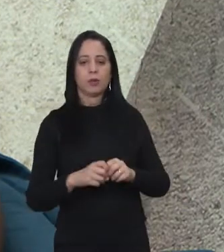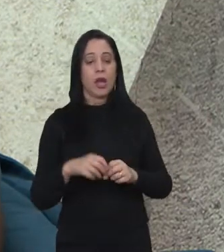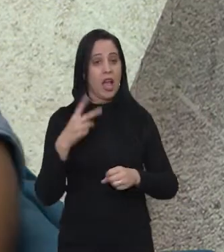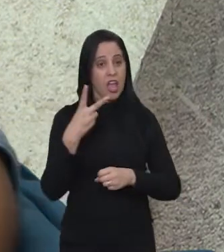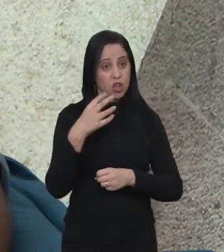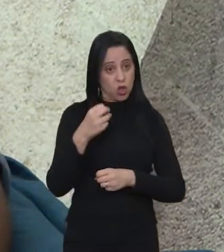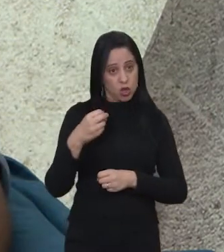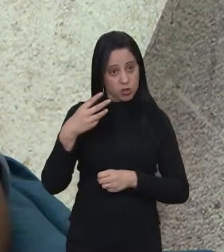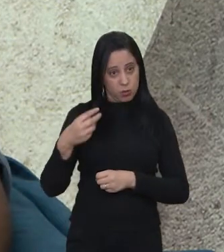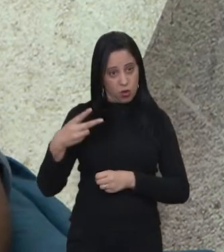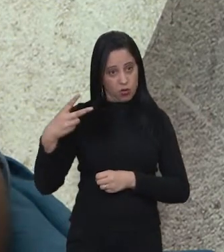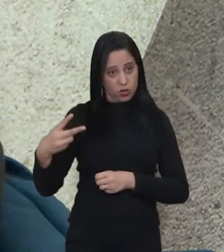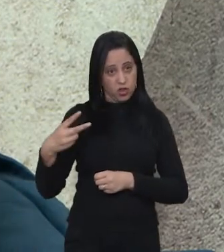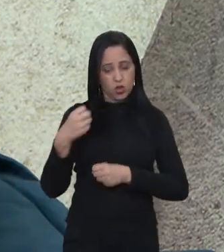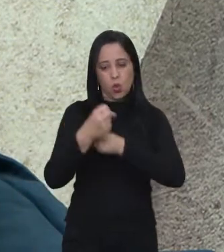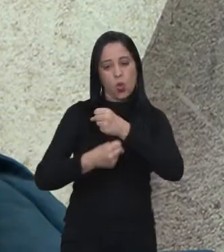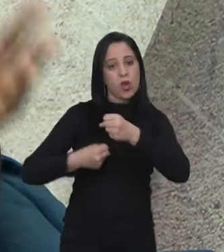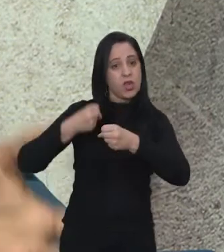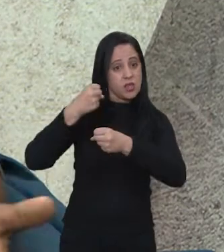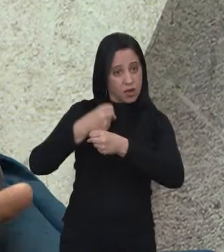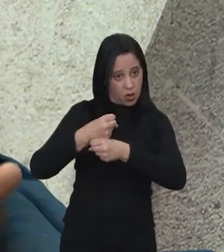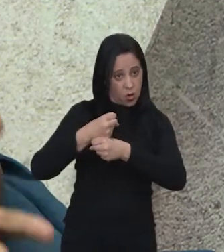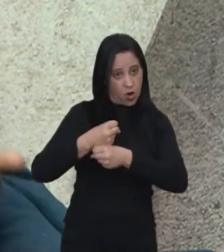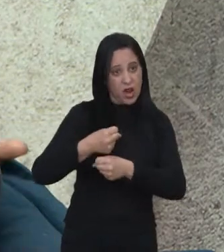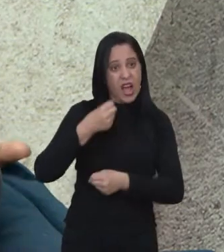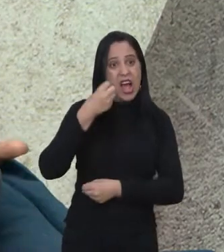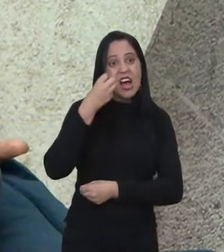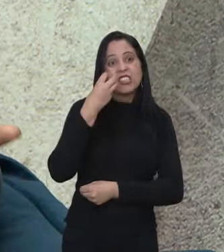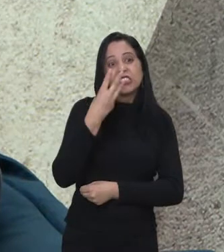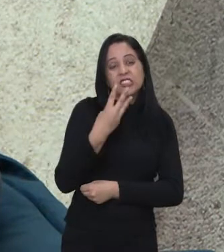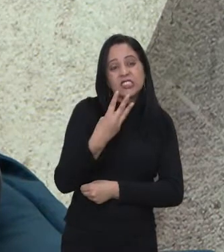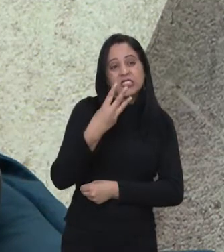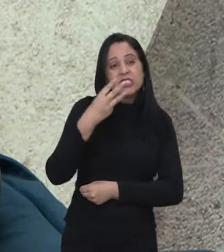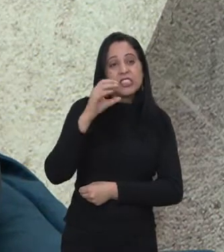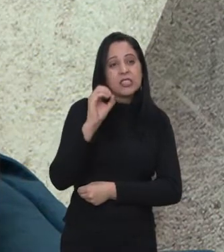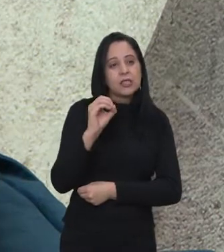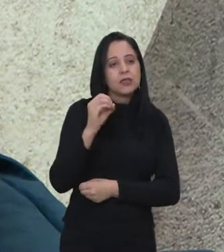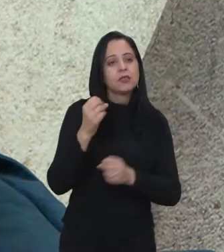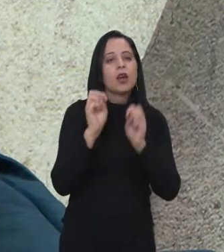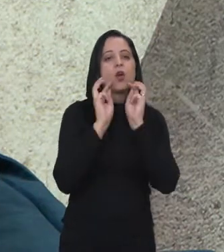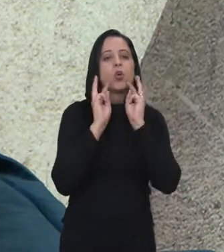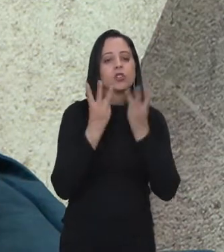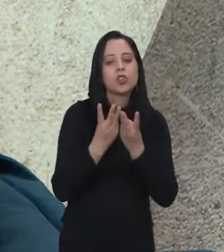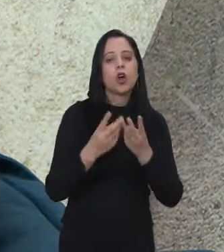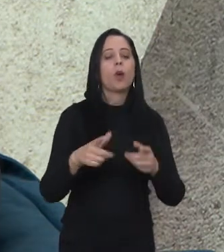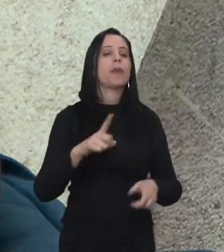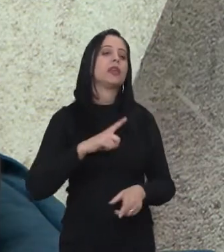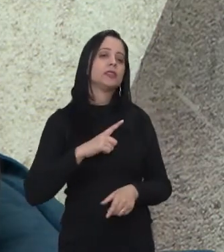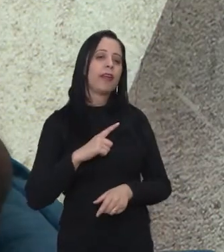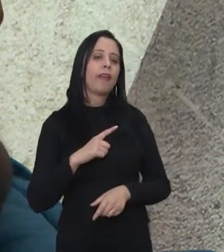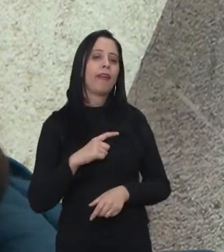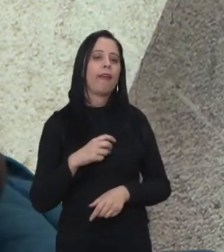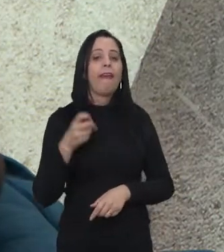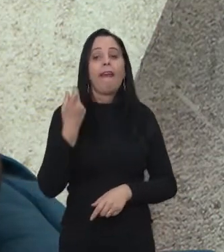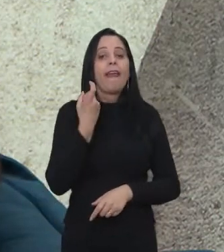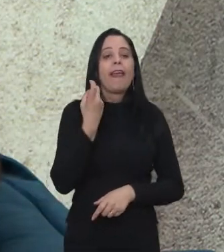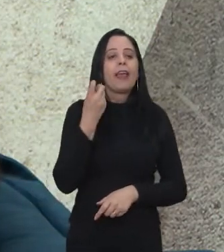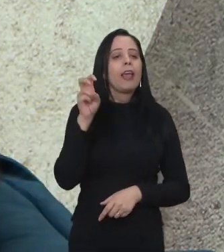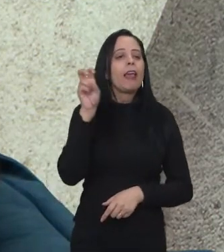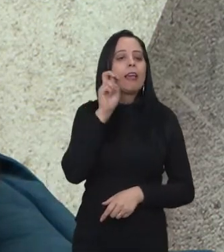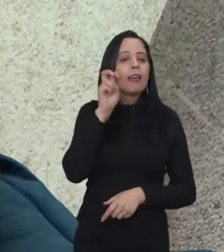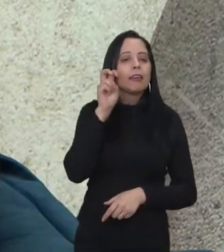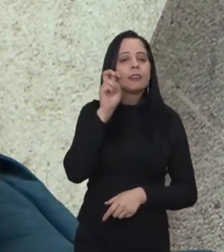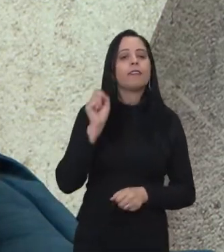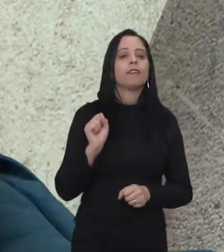ser 37 conteúdos só às sextas-feiras. E ainda tem a Pizza de Quinta, tem